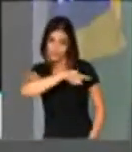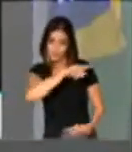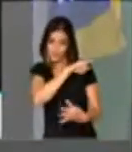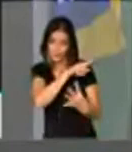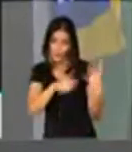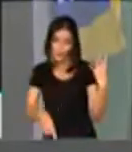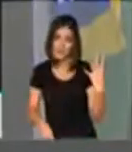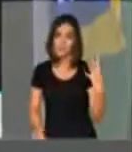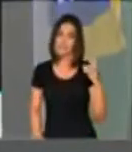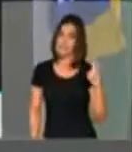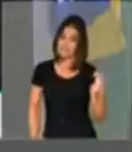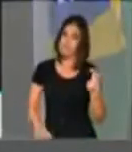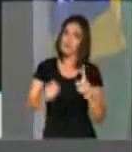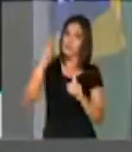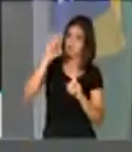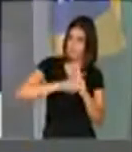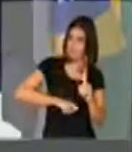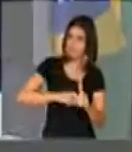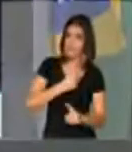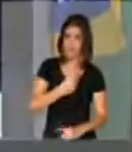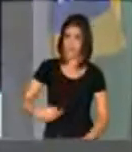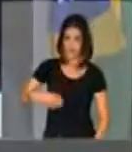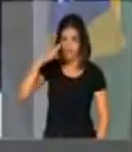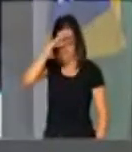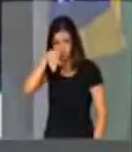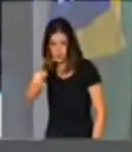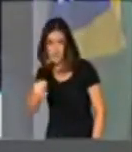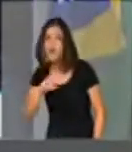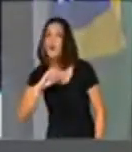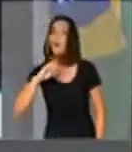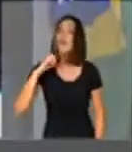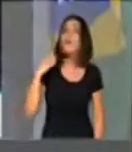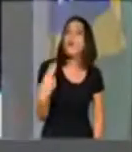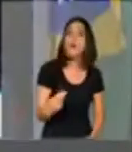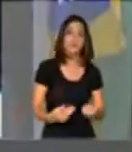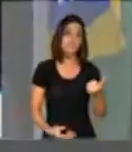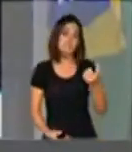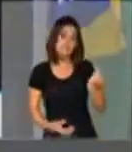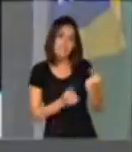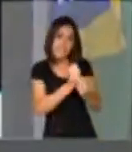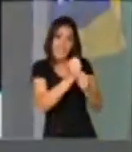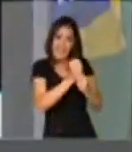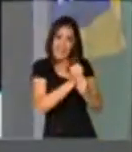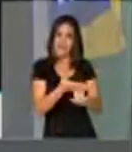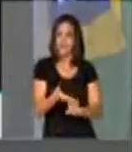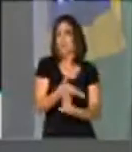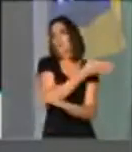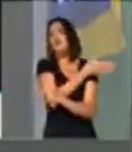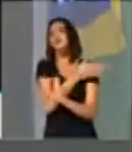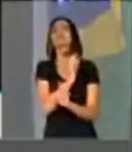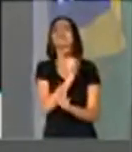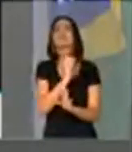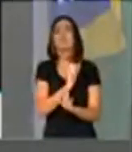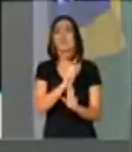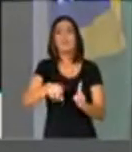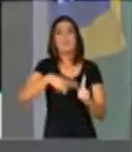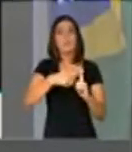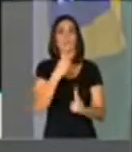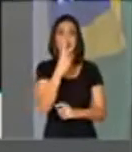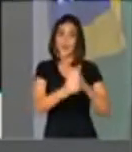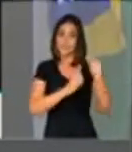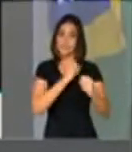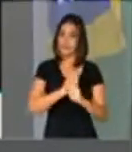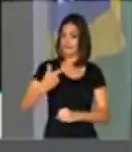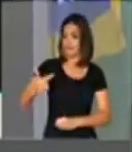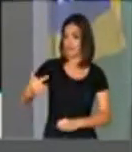5 meses do governo Bolsonaro ou os 16 anos? Porque tem que somar com os 2 anos do